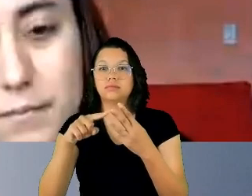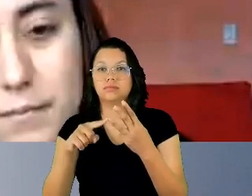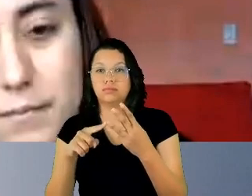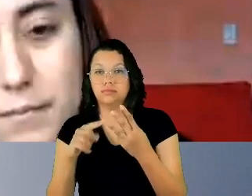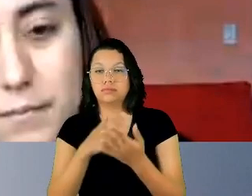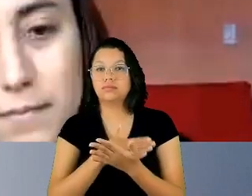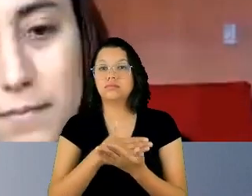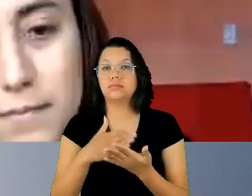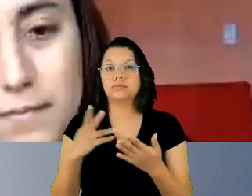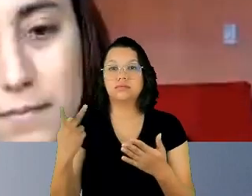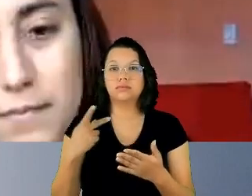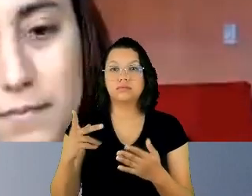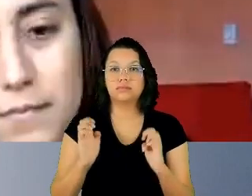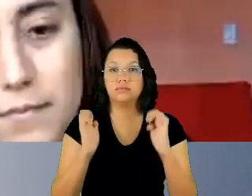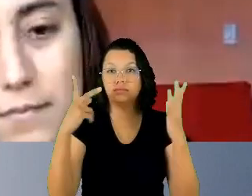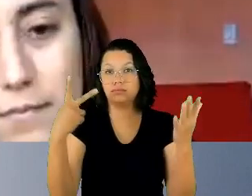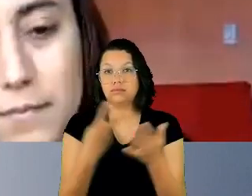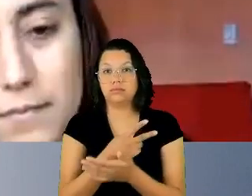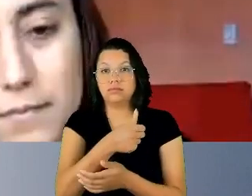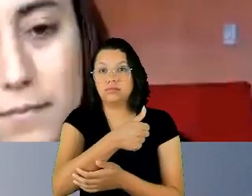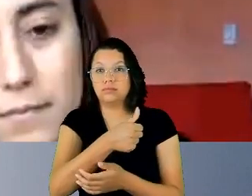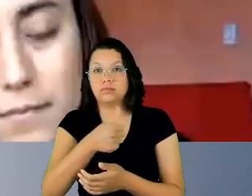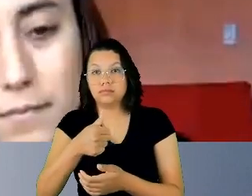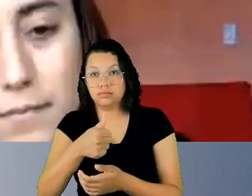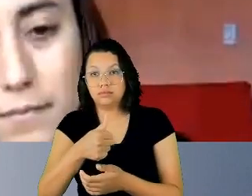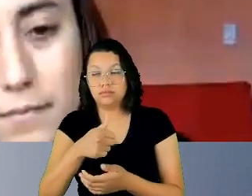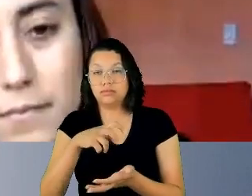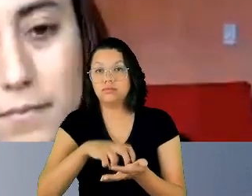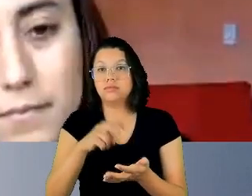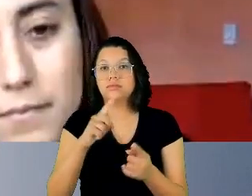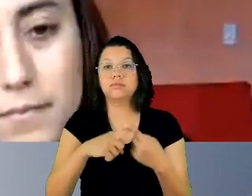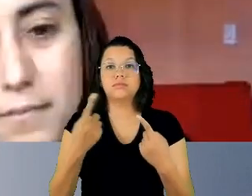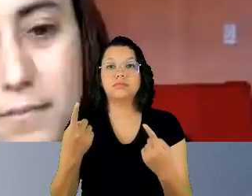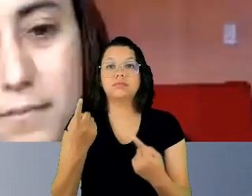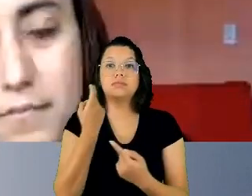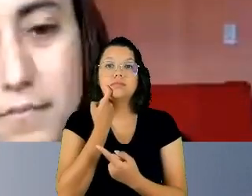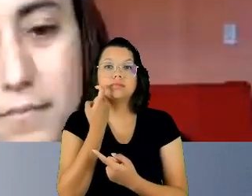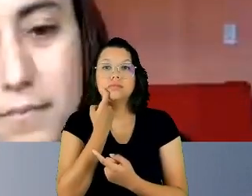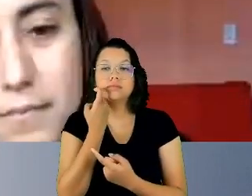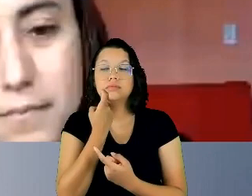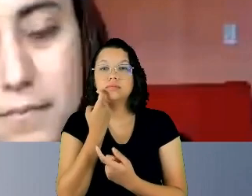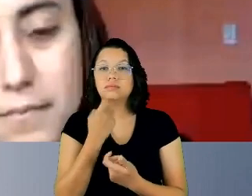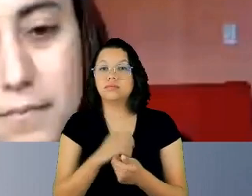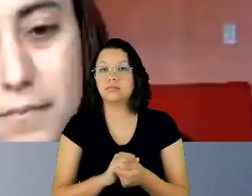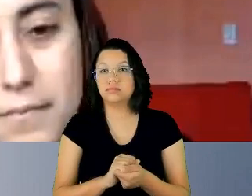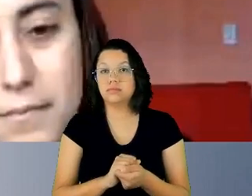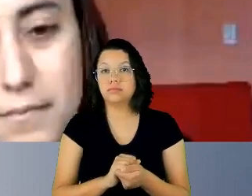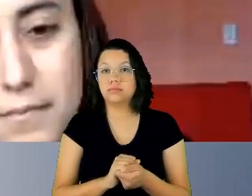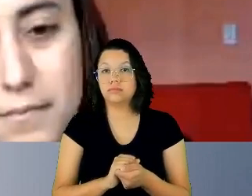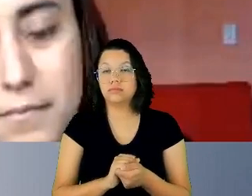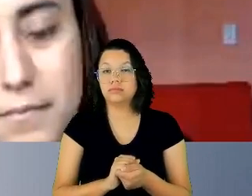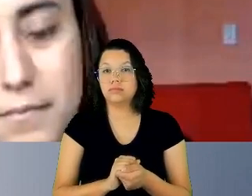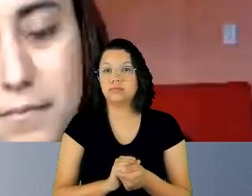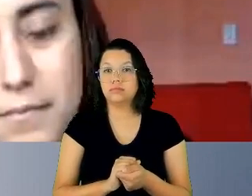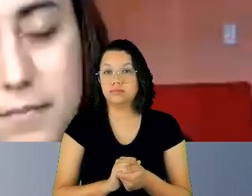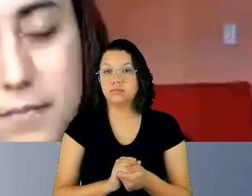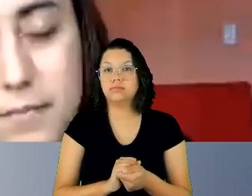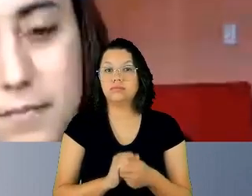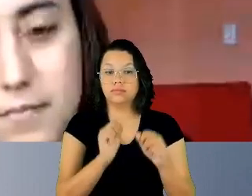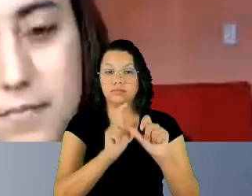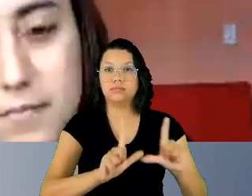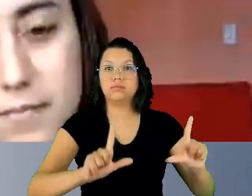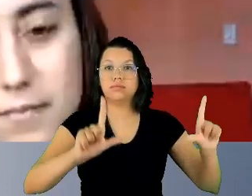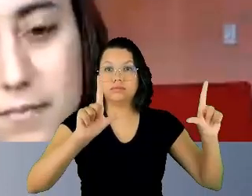o nosso evento ocorre às 11 horas, mas na sexta-feira, na plataforma Cultura em